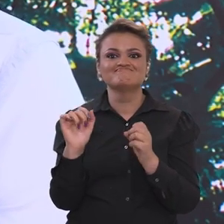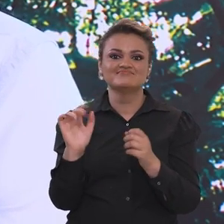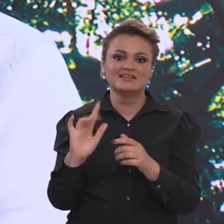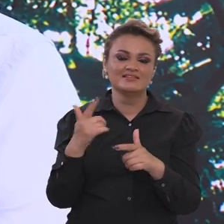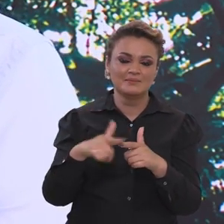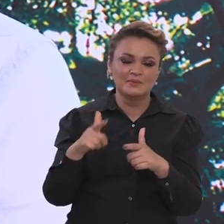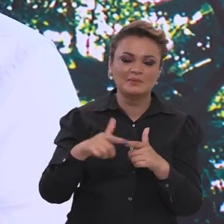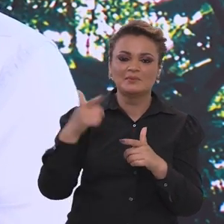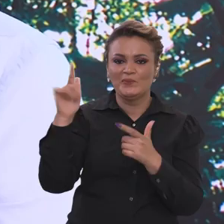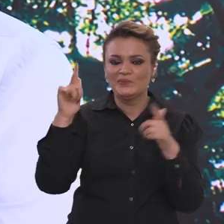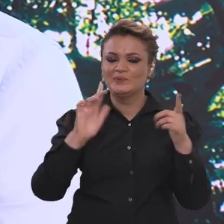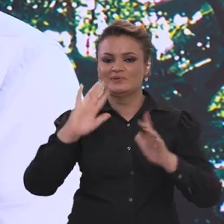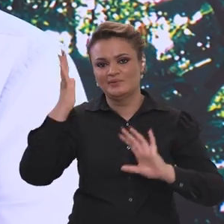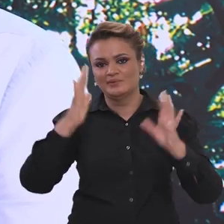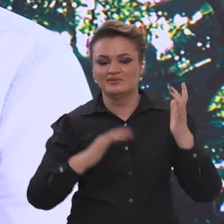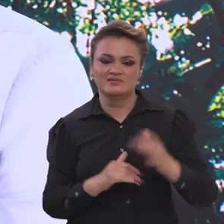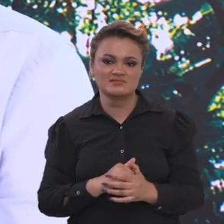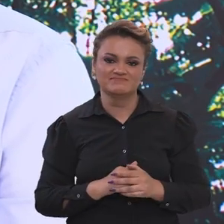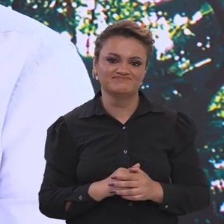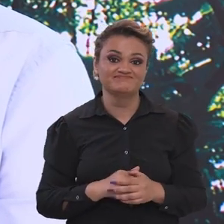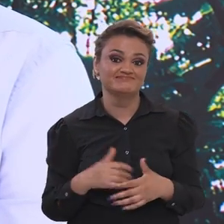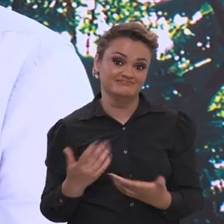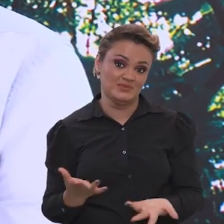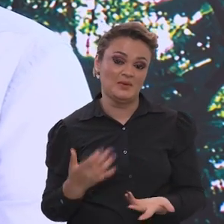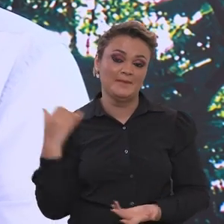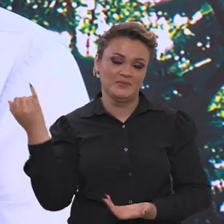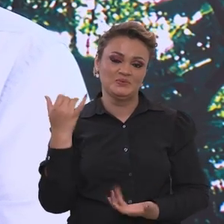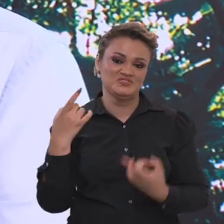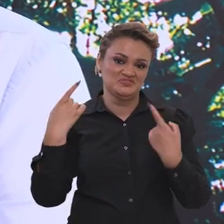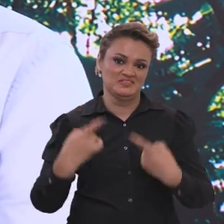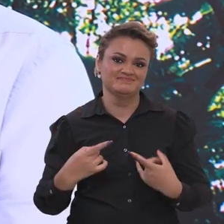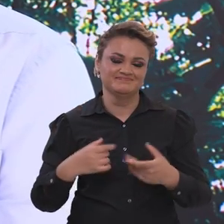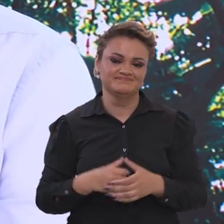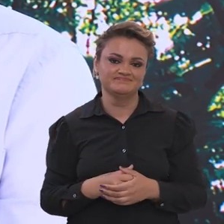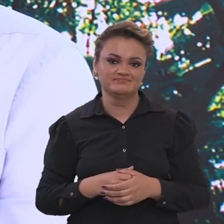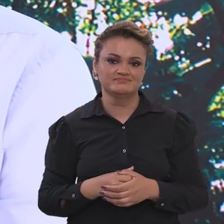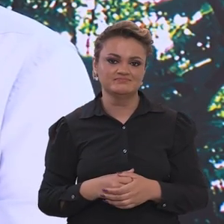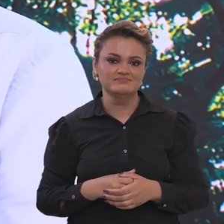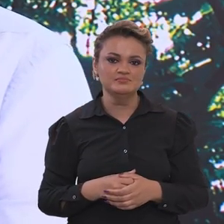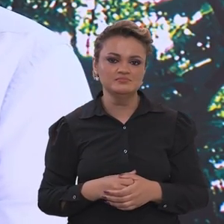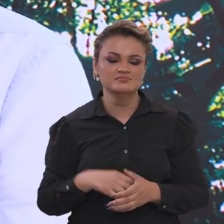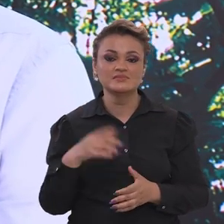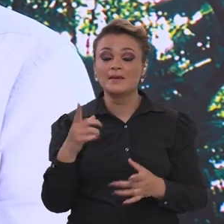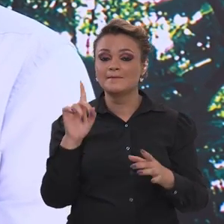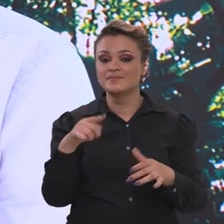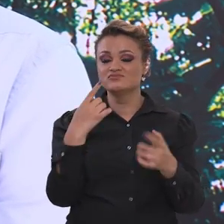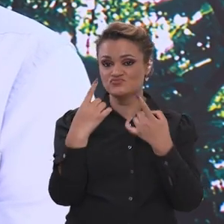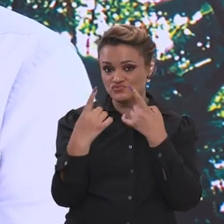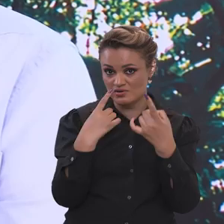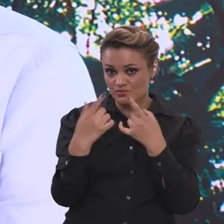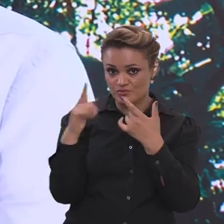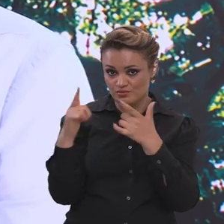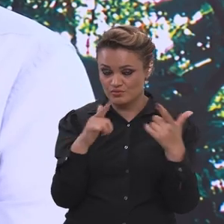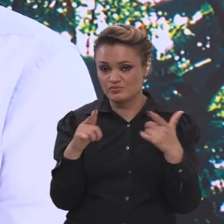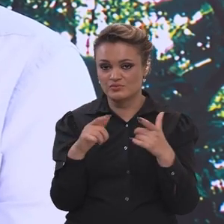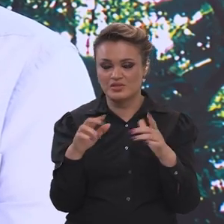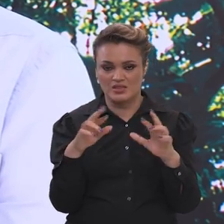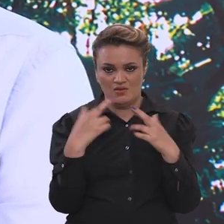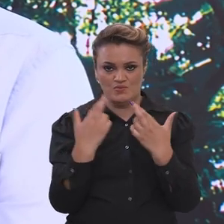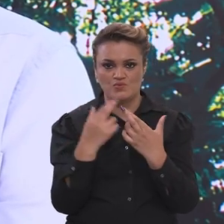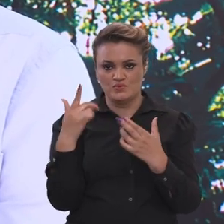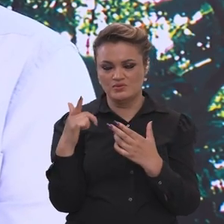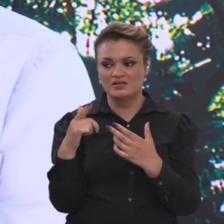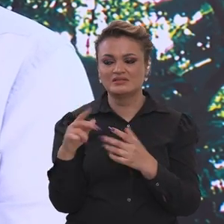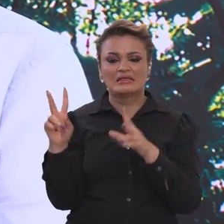conseguinte a problemas ambientais. então, é importante enfrentar isso. Nos diálogos e na